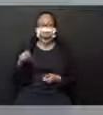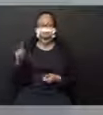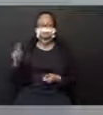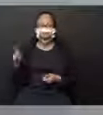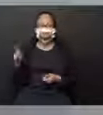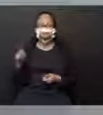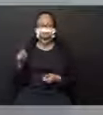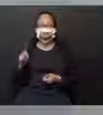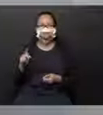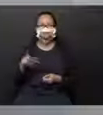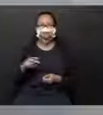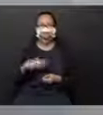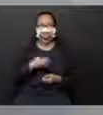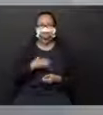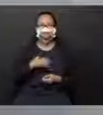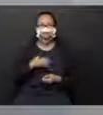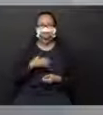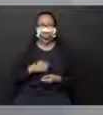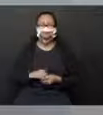ficar brava.